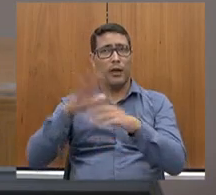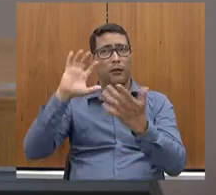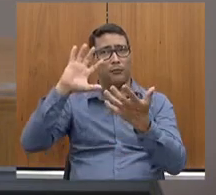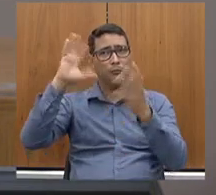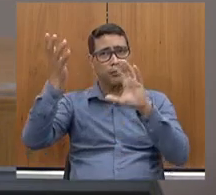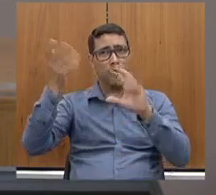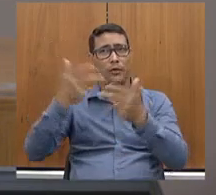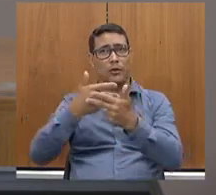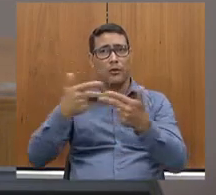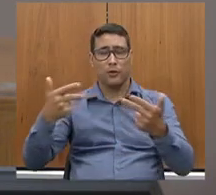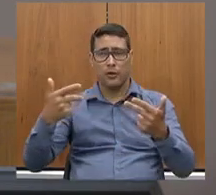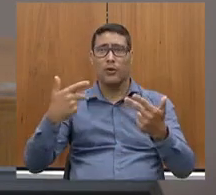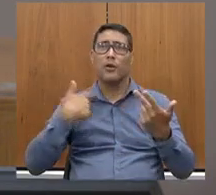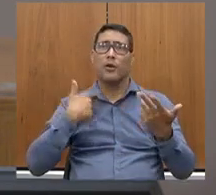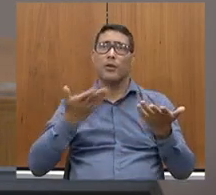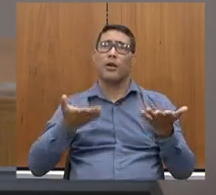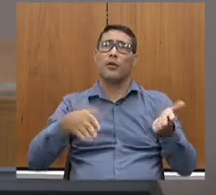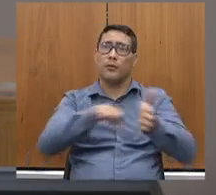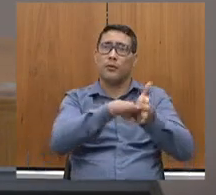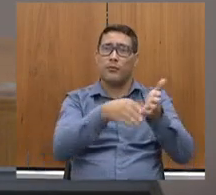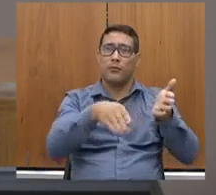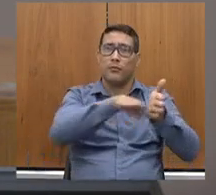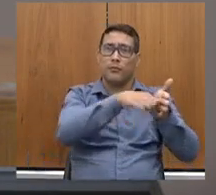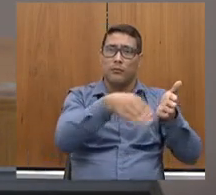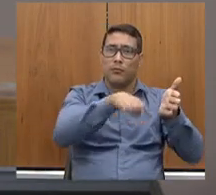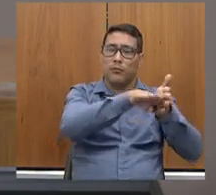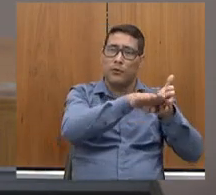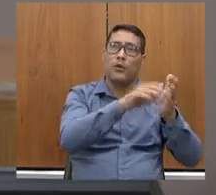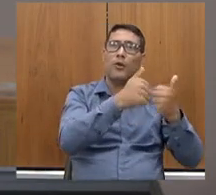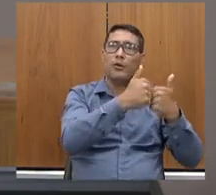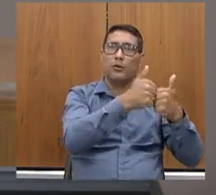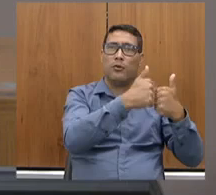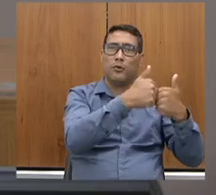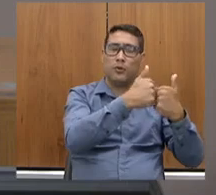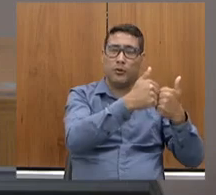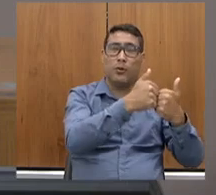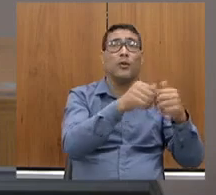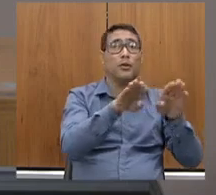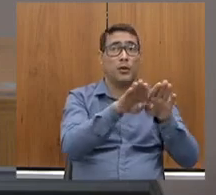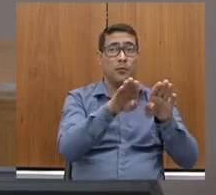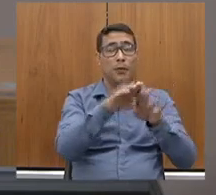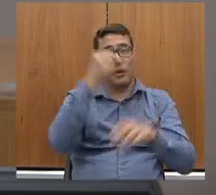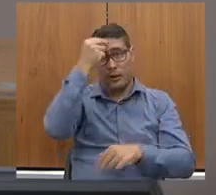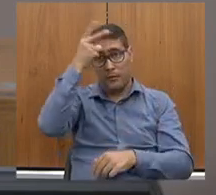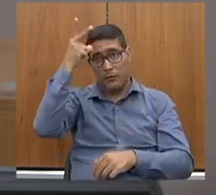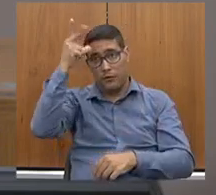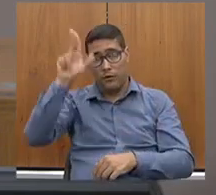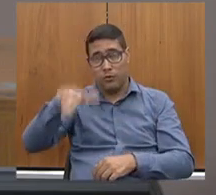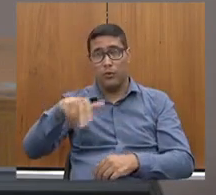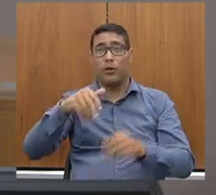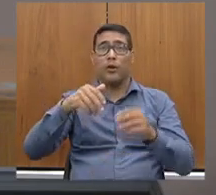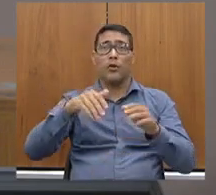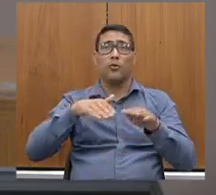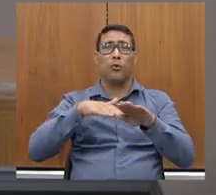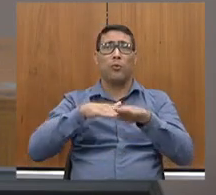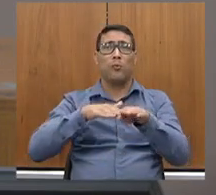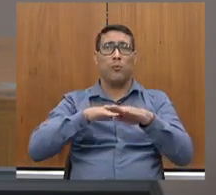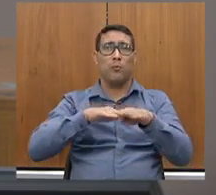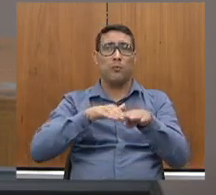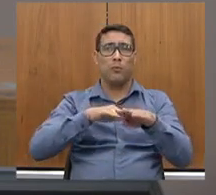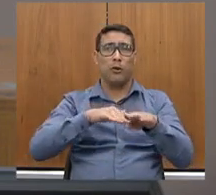estações metropolitanas e, agora, também, da prefeitura do MOVE e os terminais metropolitanos.